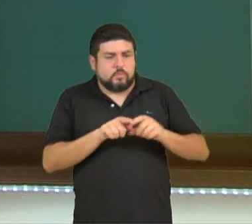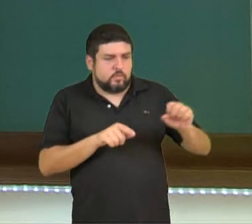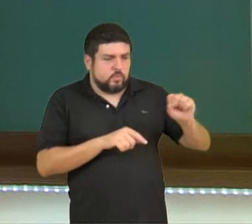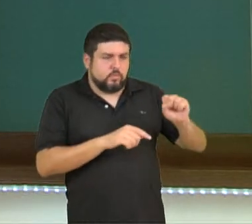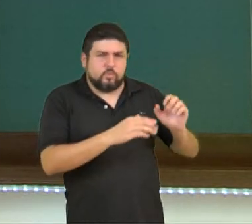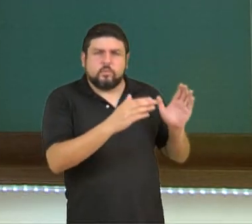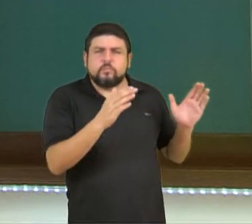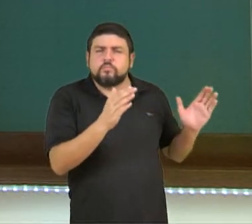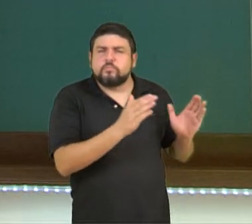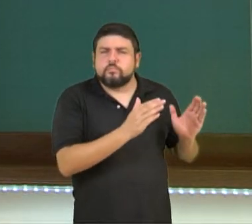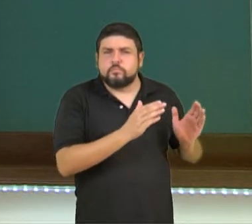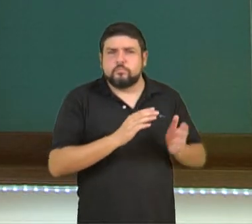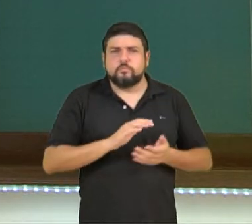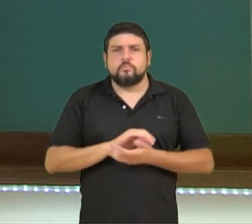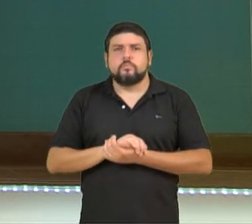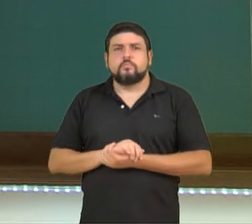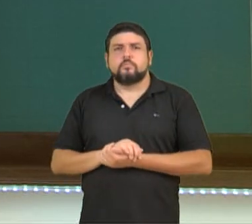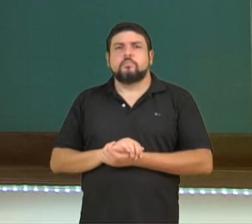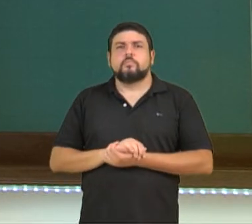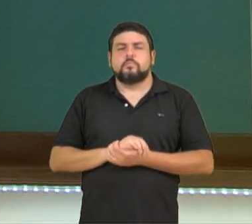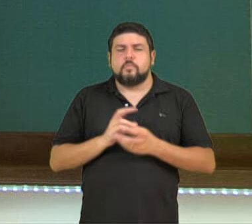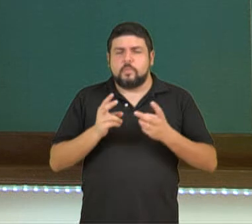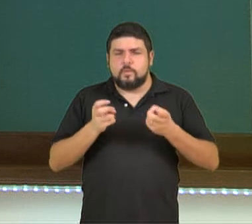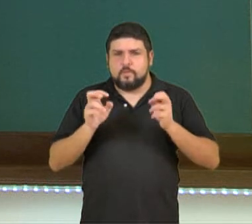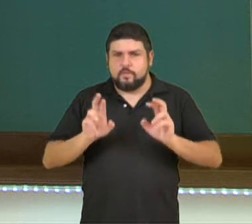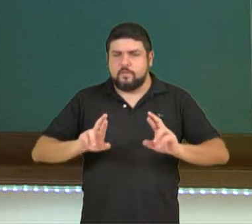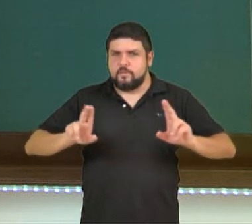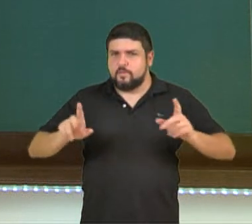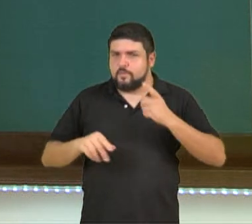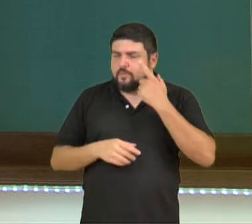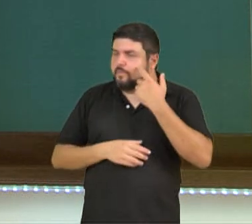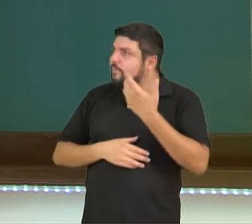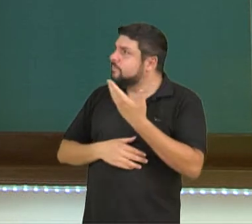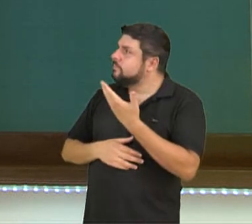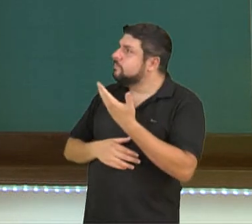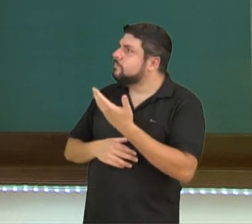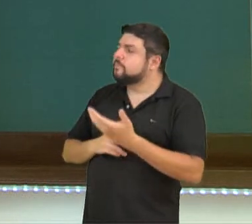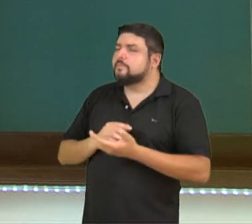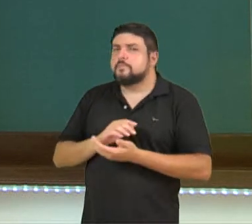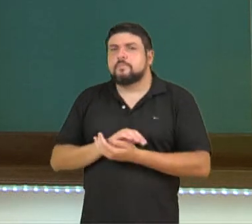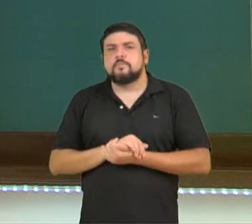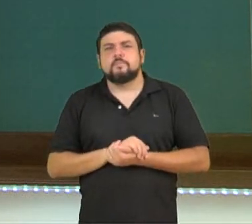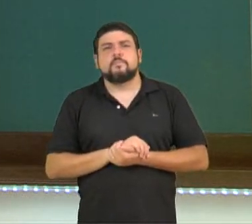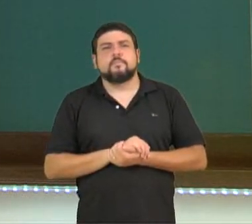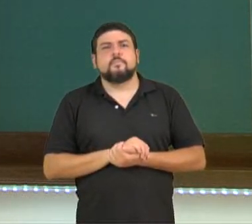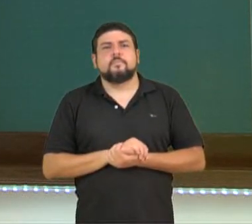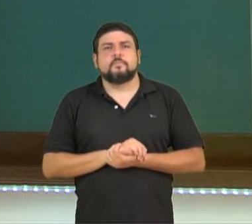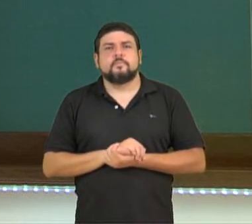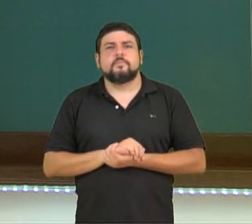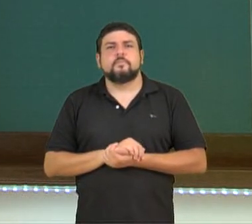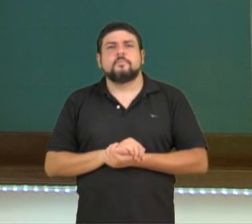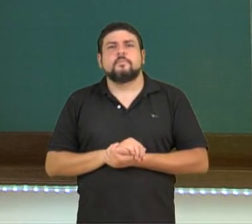Aqui é um campo de beisebol e aqui um campo de softball. Olha a diferença aqui, Tá vendo? lançador.